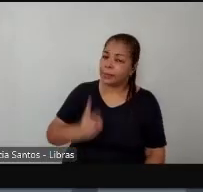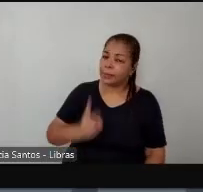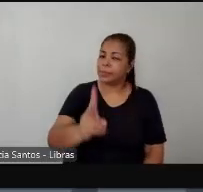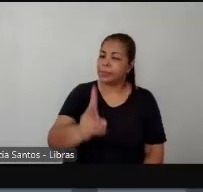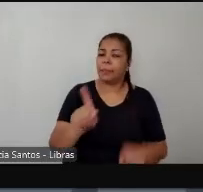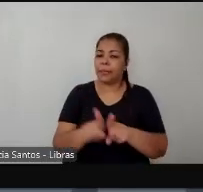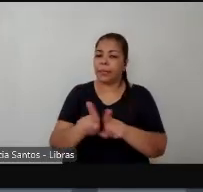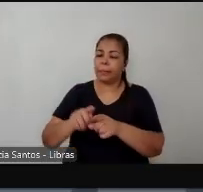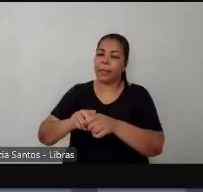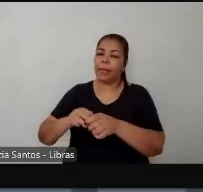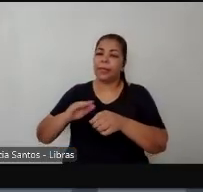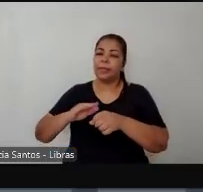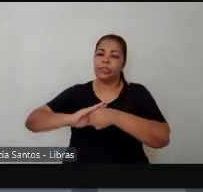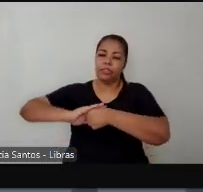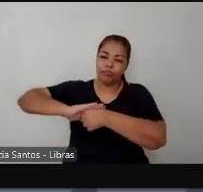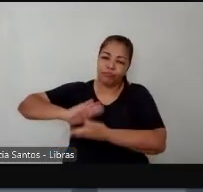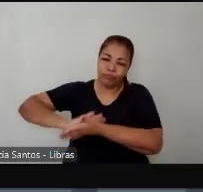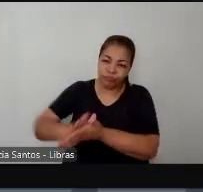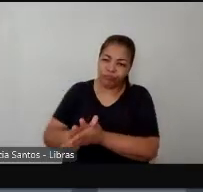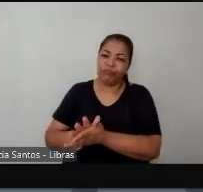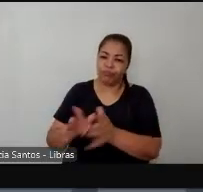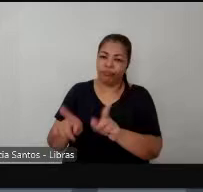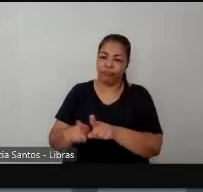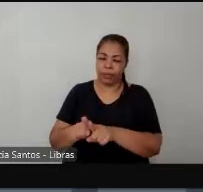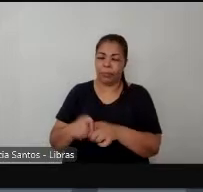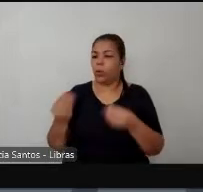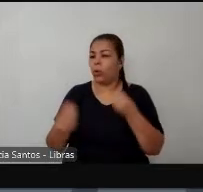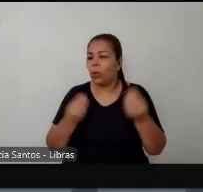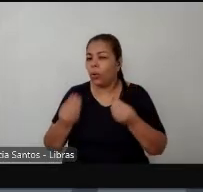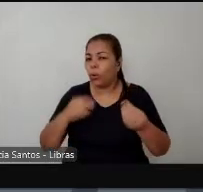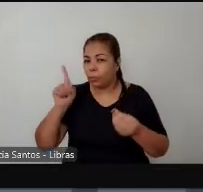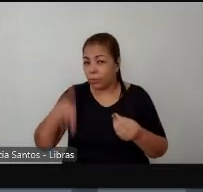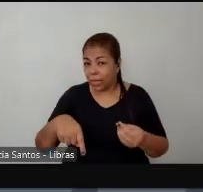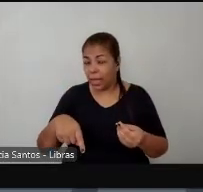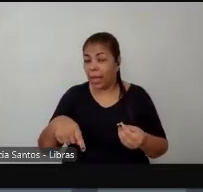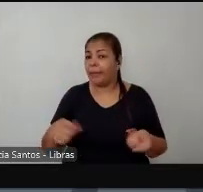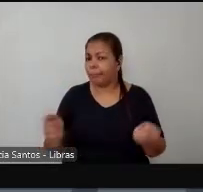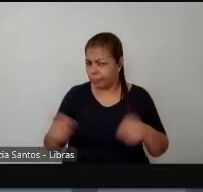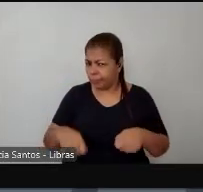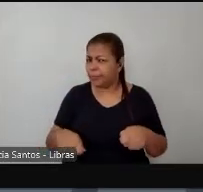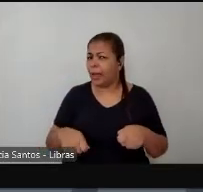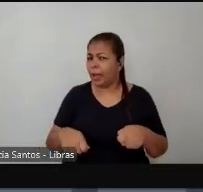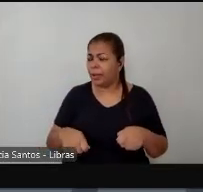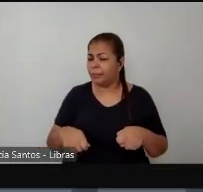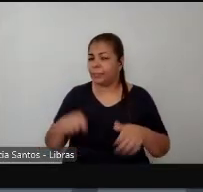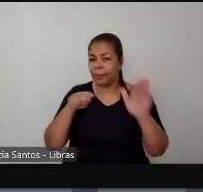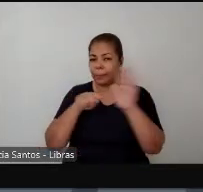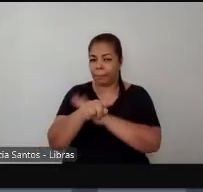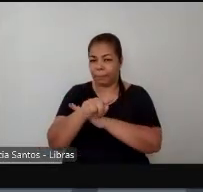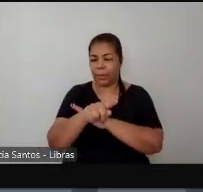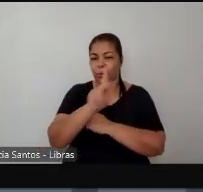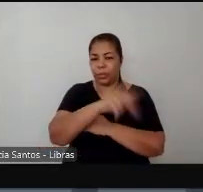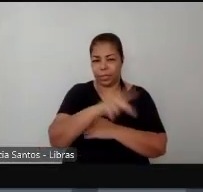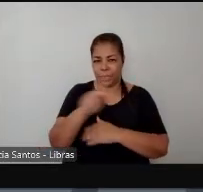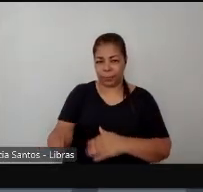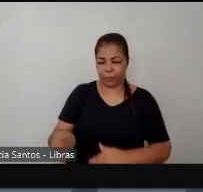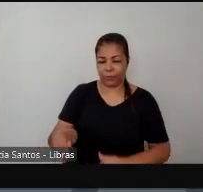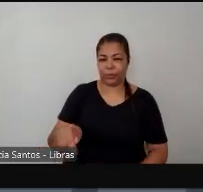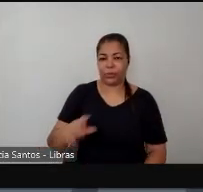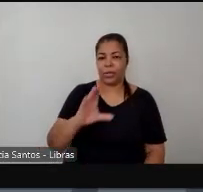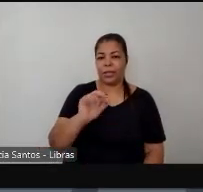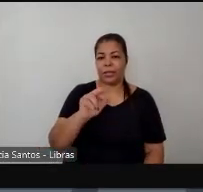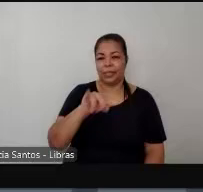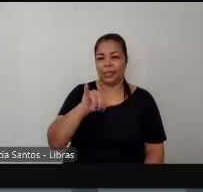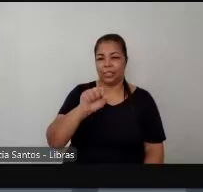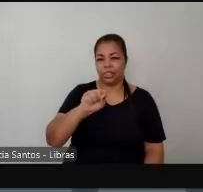o fim da violência é essencial nessa construção mas será suficiente pergunta da professora Cristina Vicentim que aproveito aqui o ensejo para